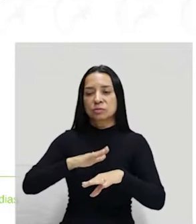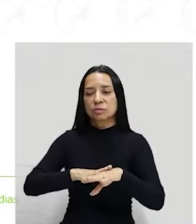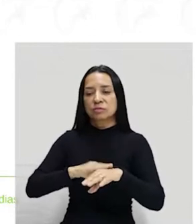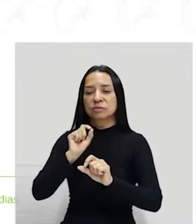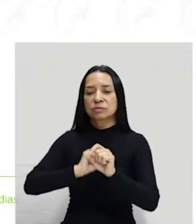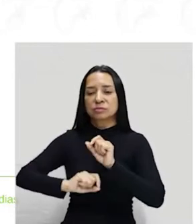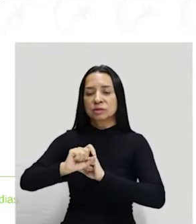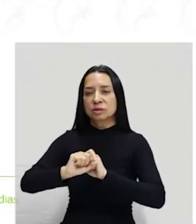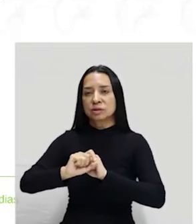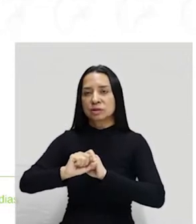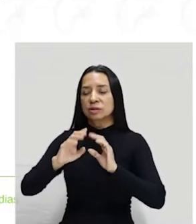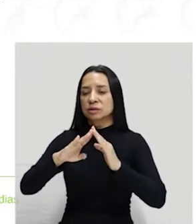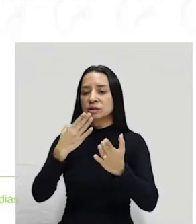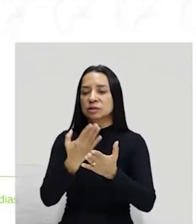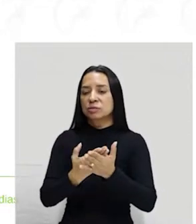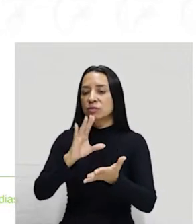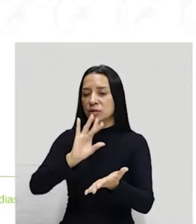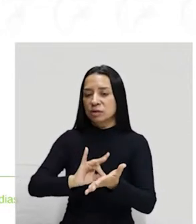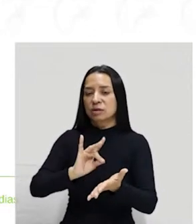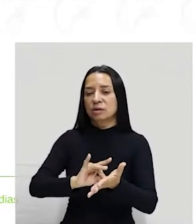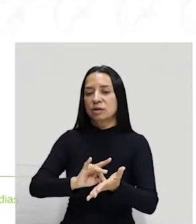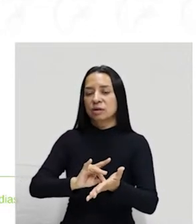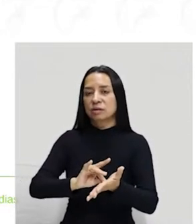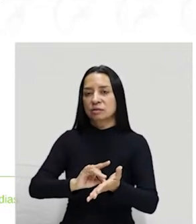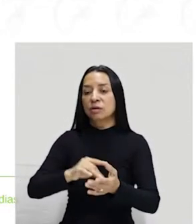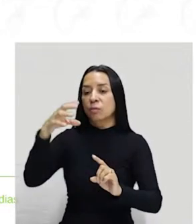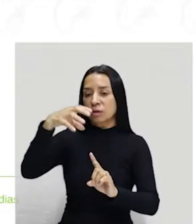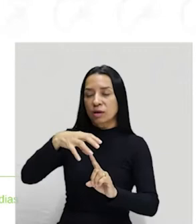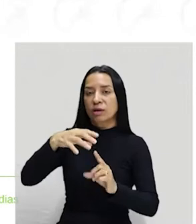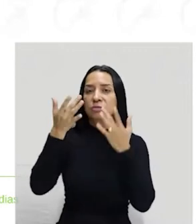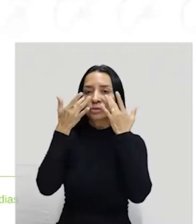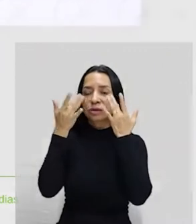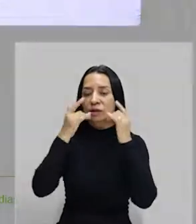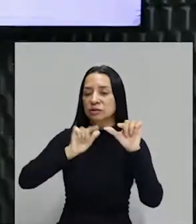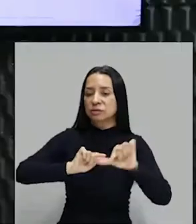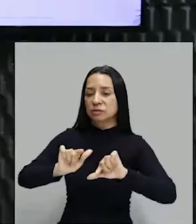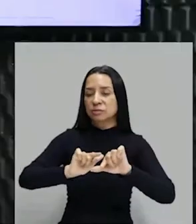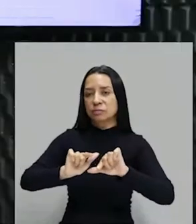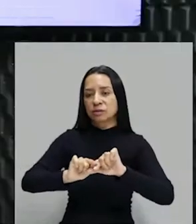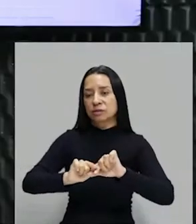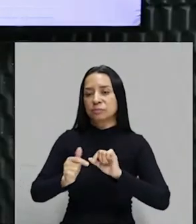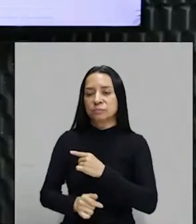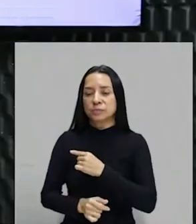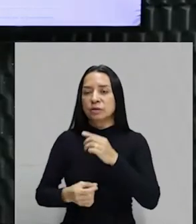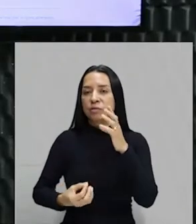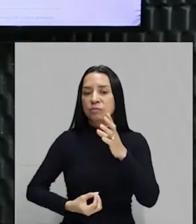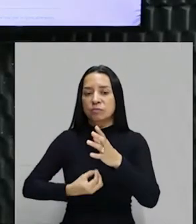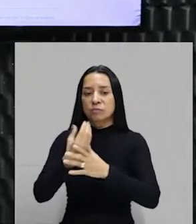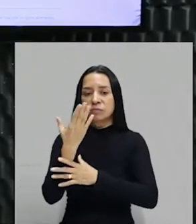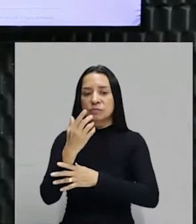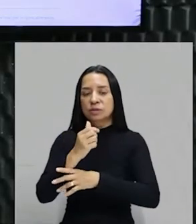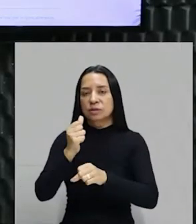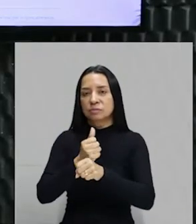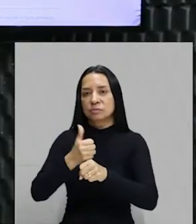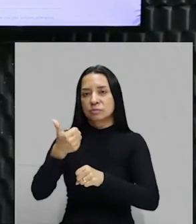Ofícios. Foi fundada em 1816, oito anos depois da chegada daqueles artistas que eu citei para vocês, por